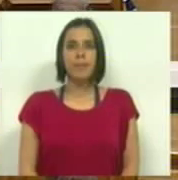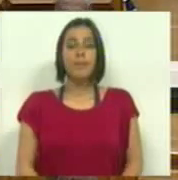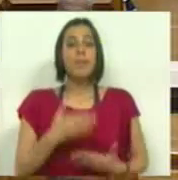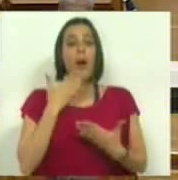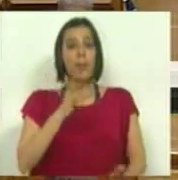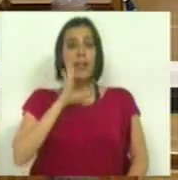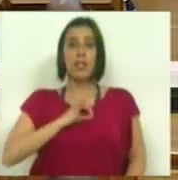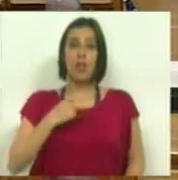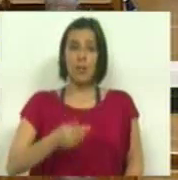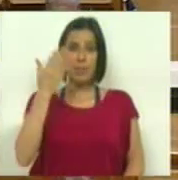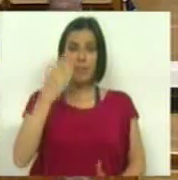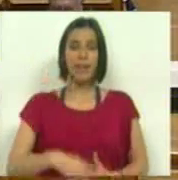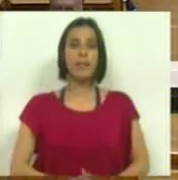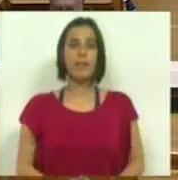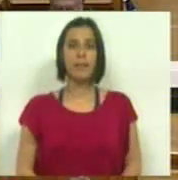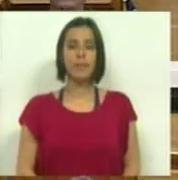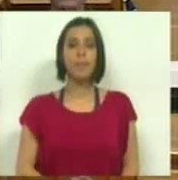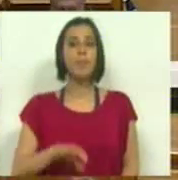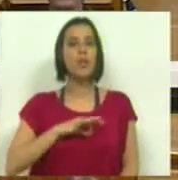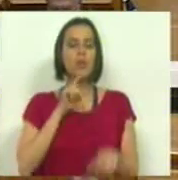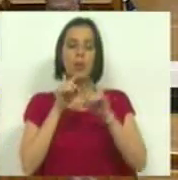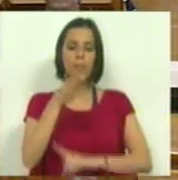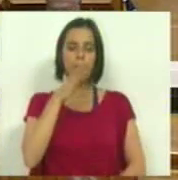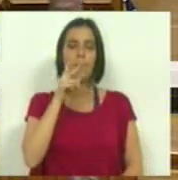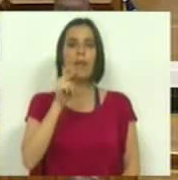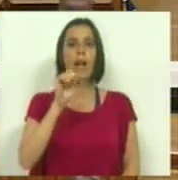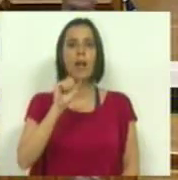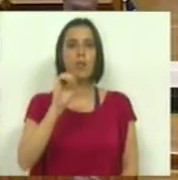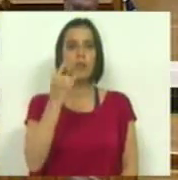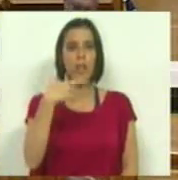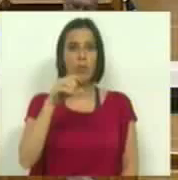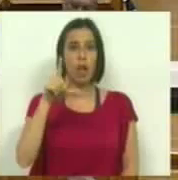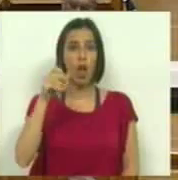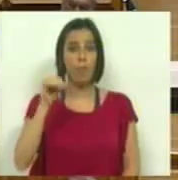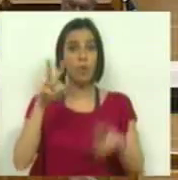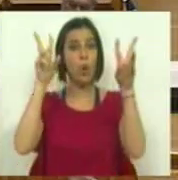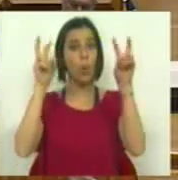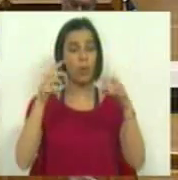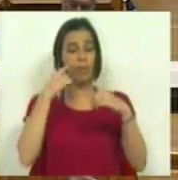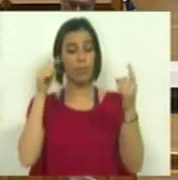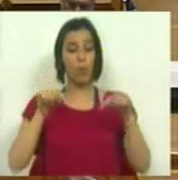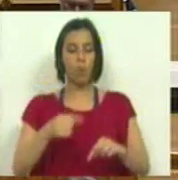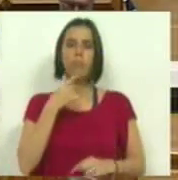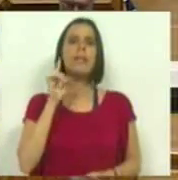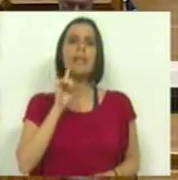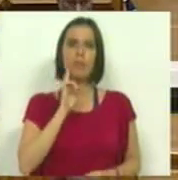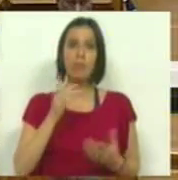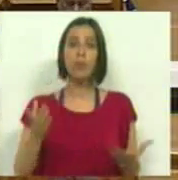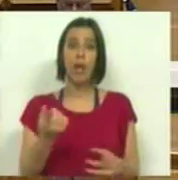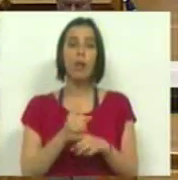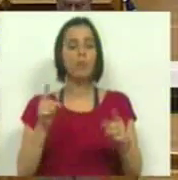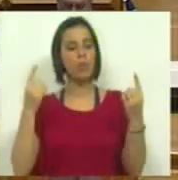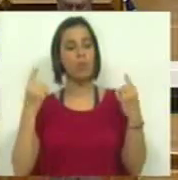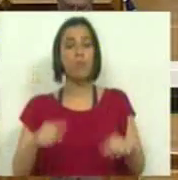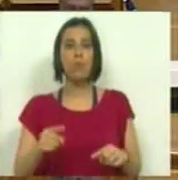Obrigado, Sra. Presidente. Sr. Deputado Agostinho Lopes, o tema que nos trouxe é extremamente importante, porque